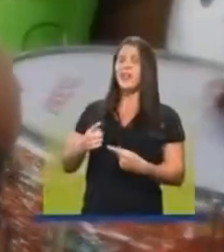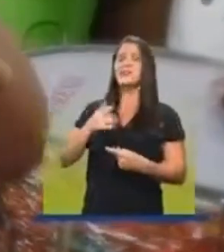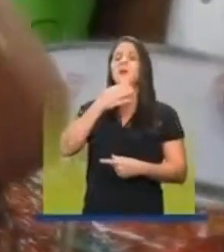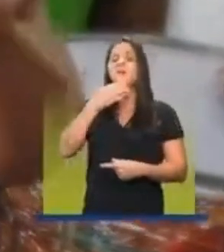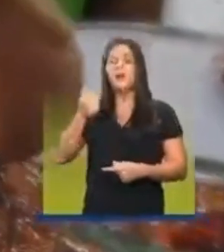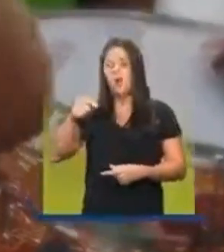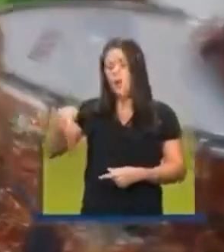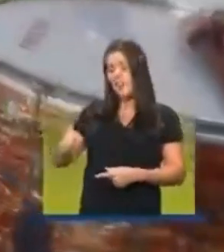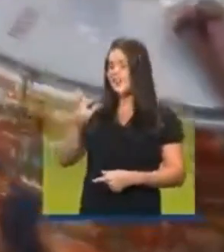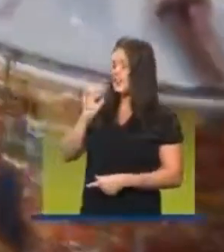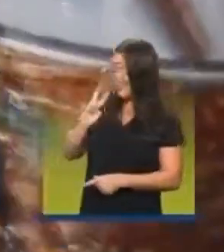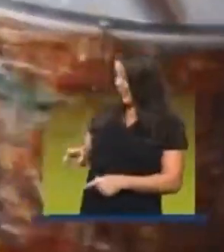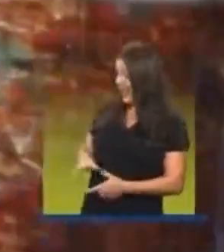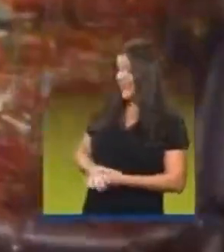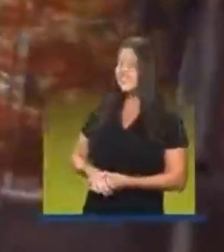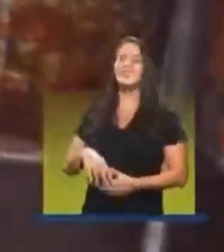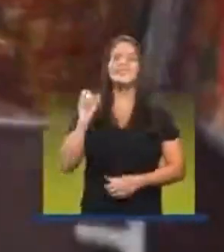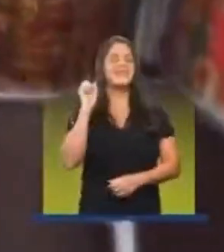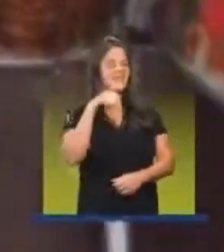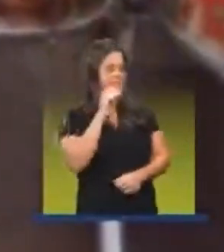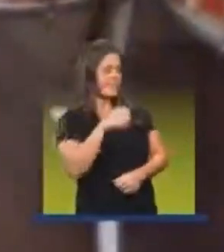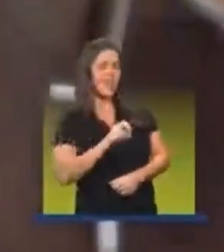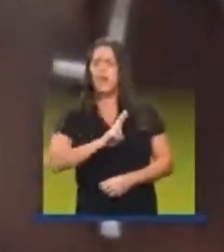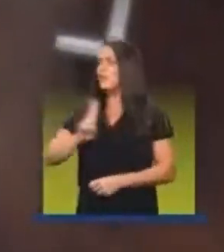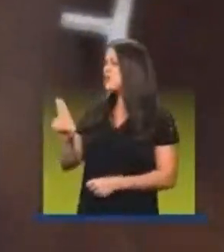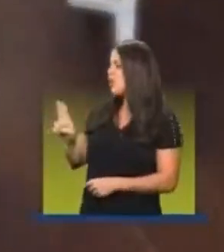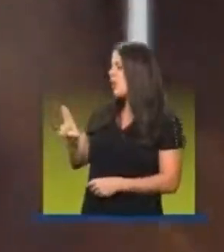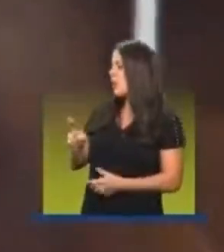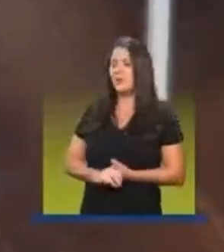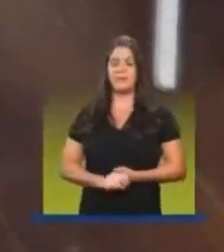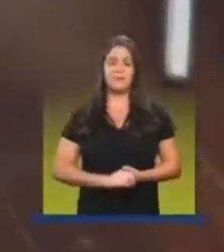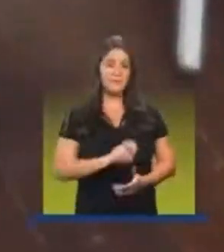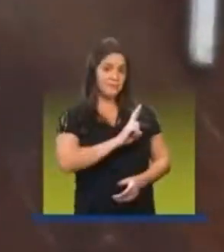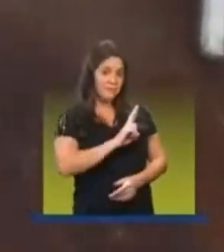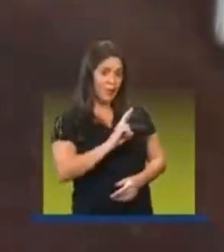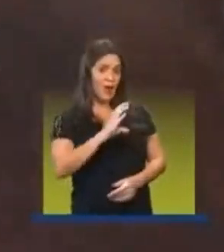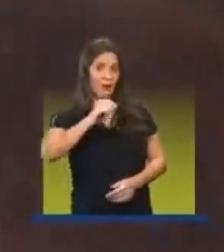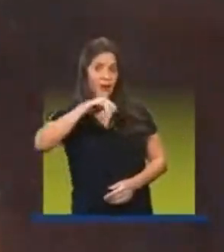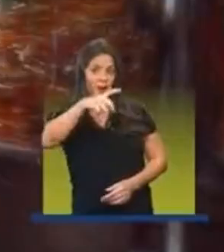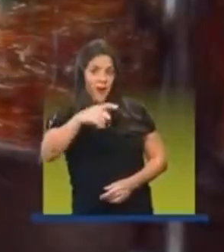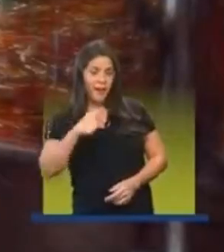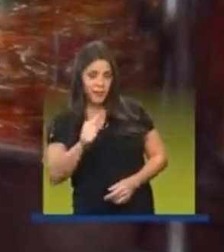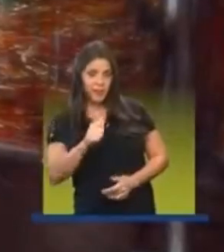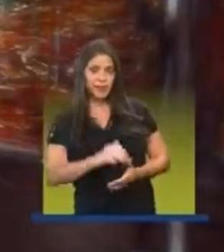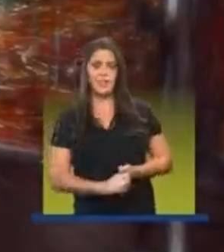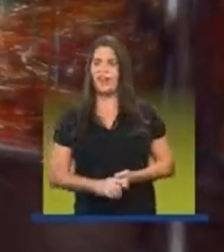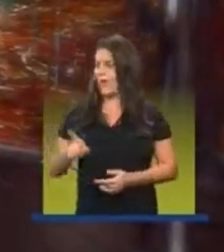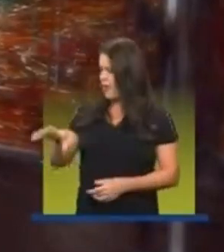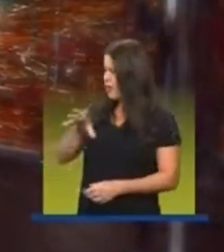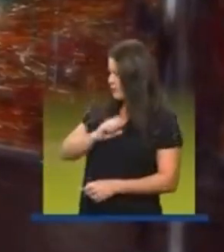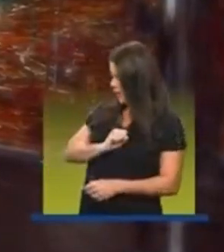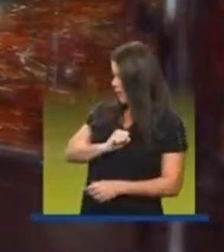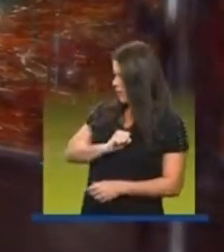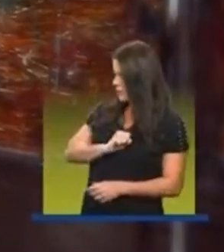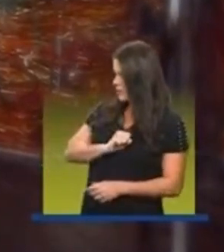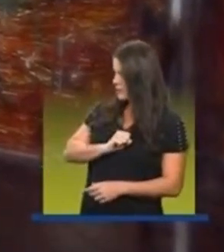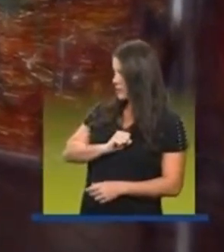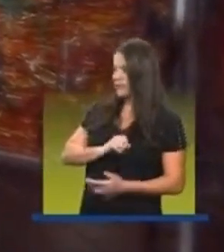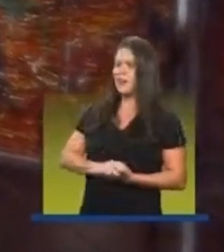preferido é esse, né, Alicia? Sim. E qual que é o nome dele? O nome dele é Caixa. E me fala uma coisa, tu gosta daqui?